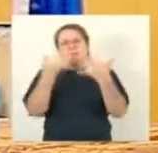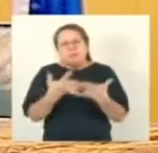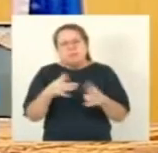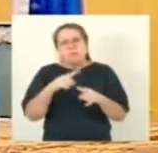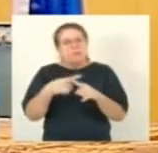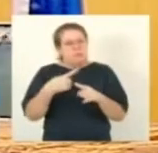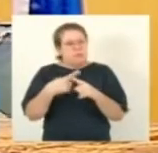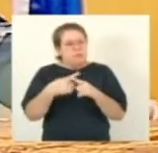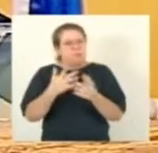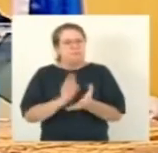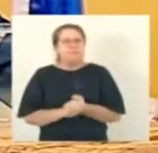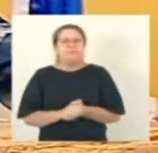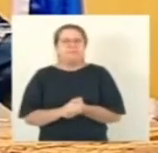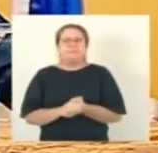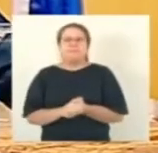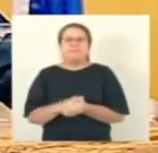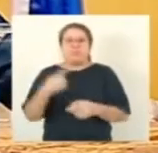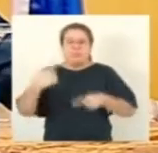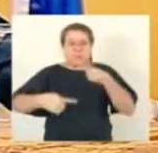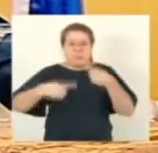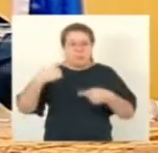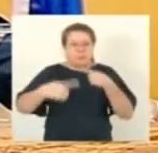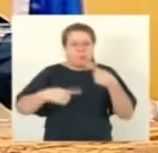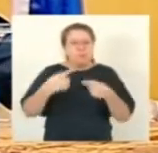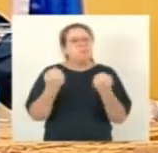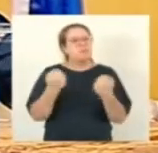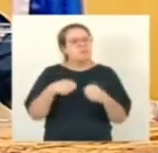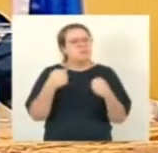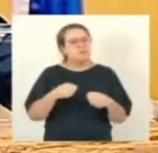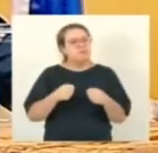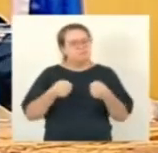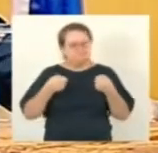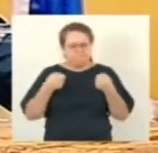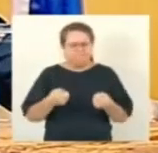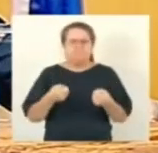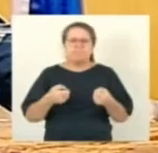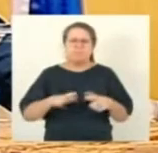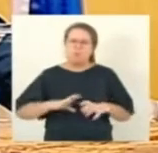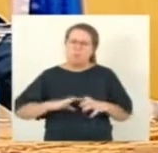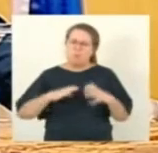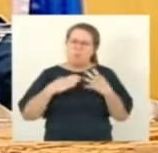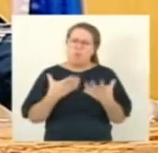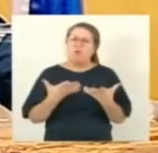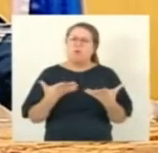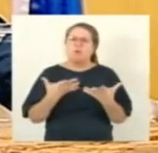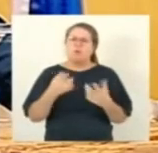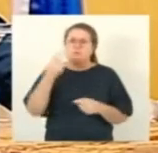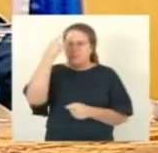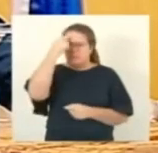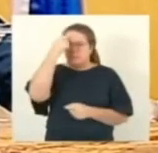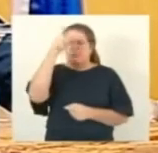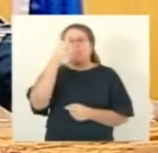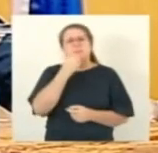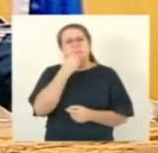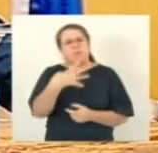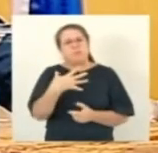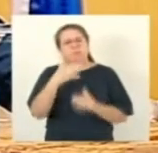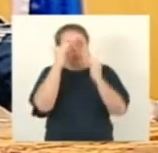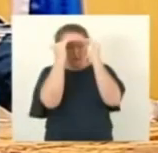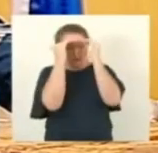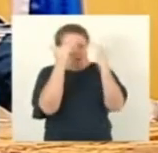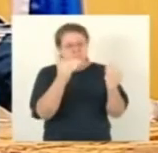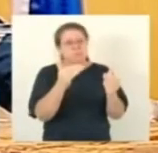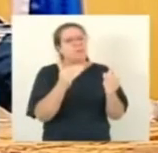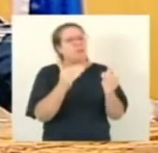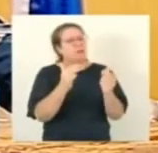a lição de que política se faz com firmeza nas ideias e sabendo, sim, respeitar os